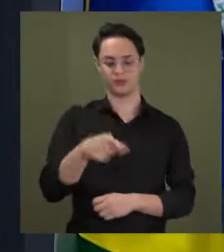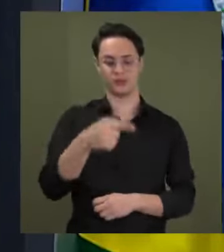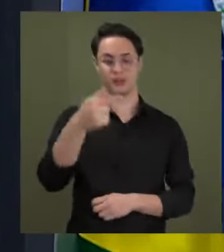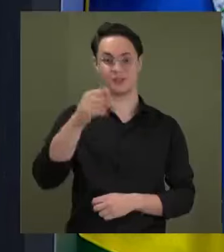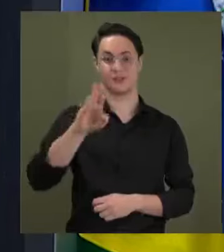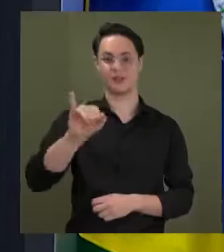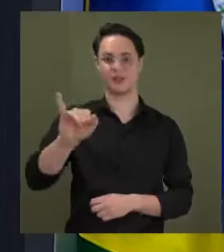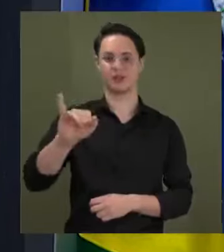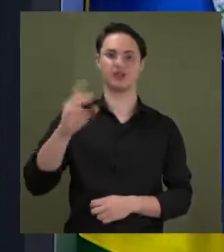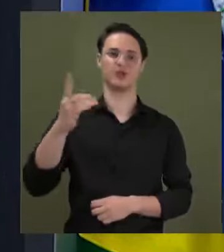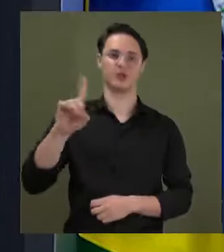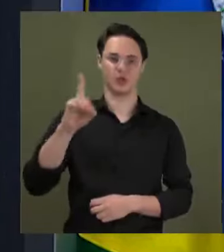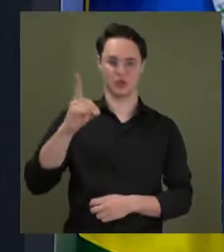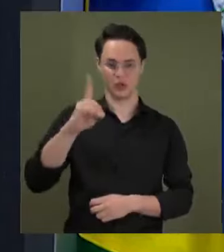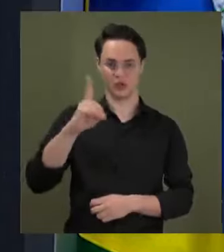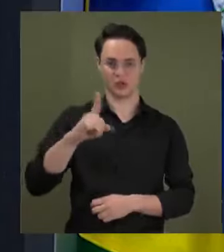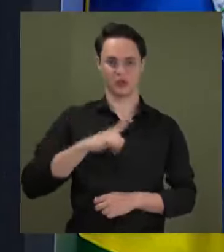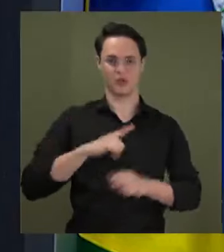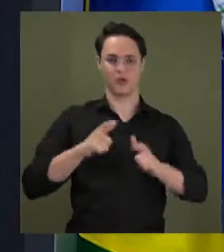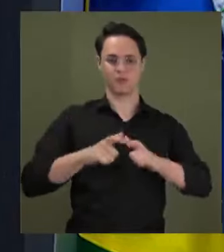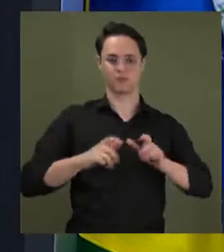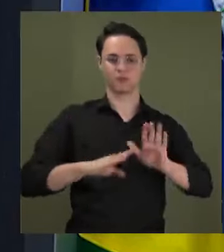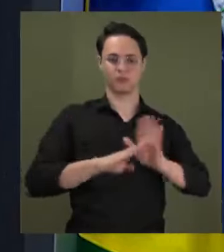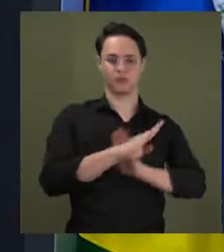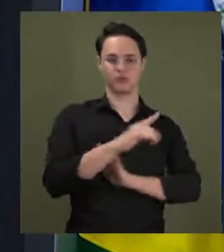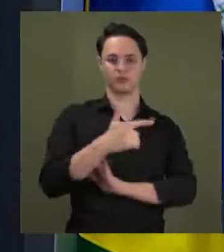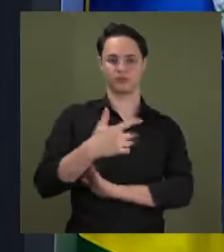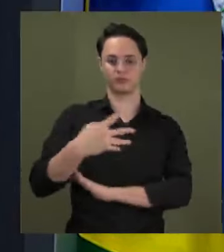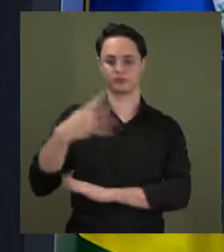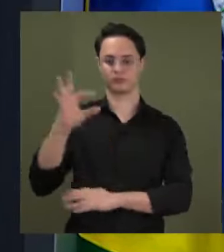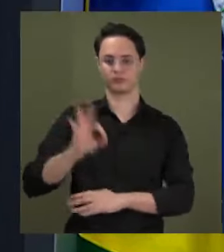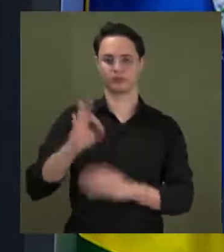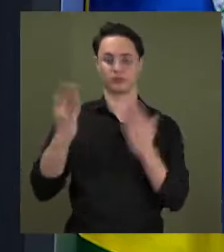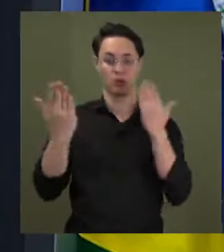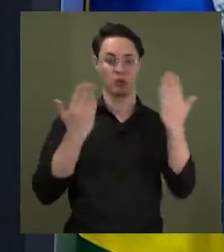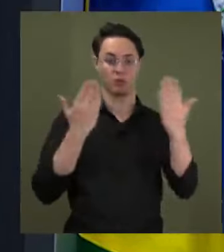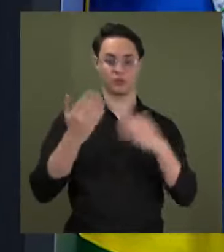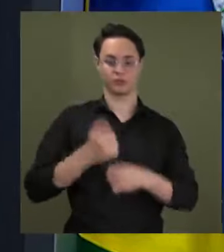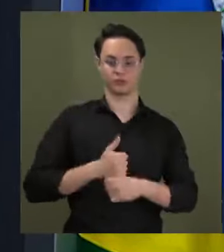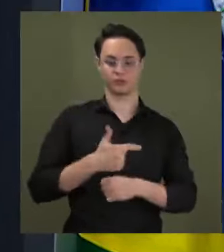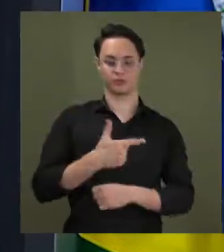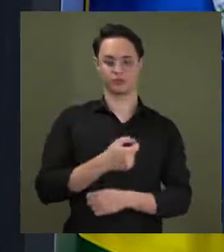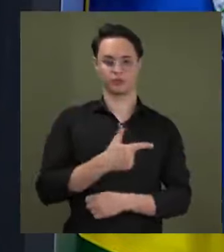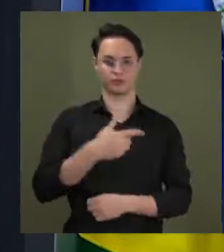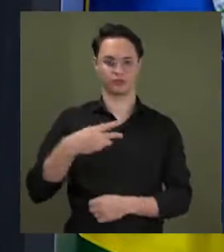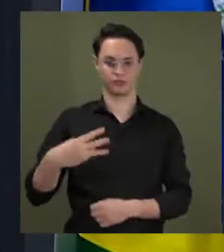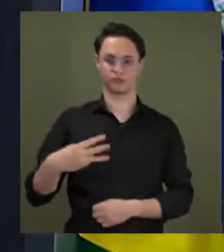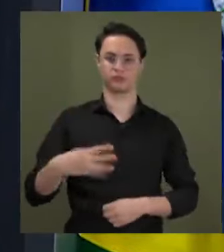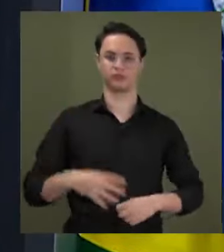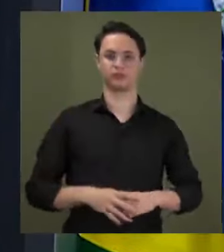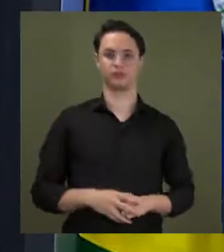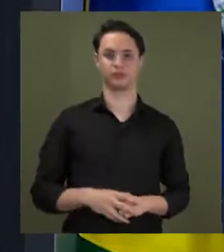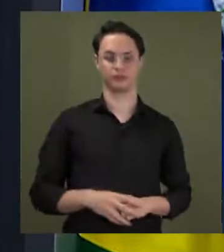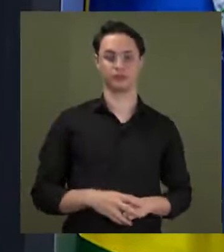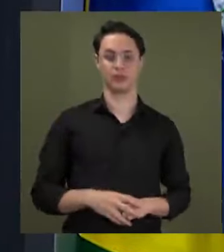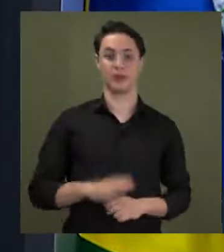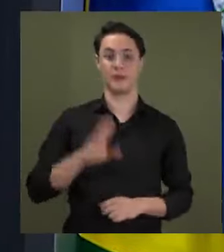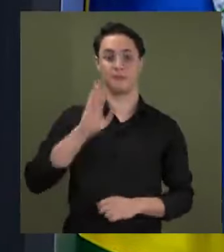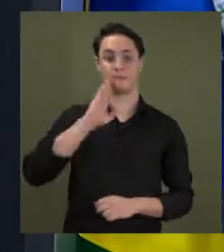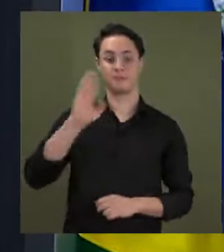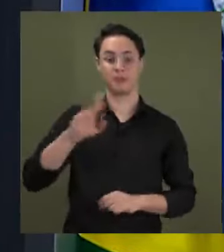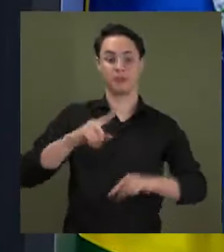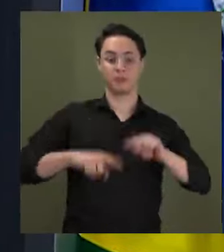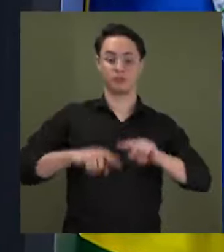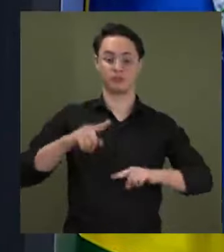bilhões de dólares, um aumento de 24% em relação a 2023. Os principais produtos